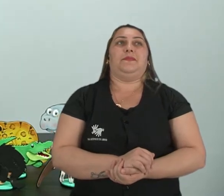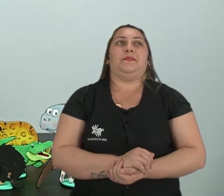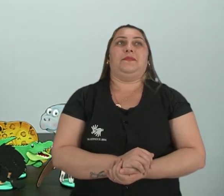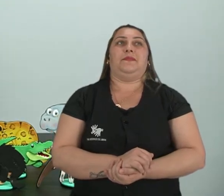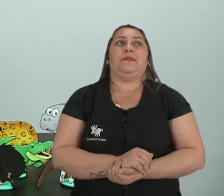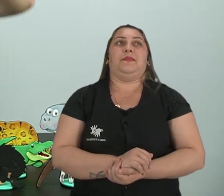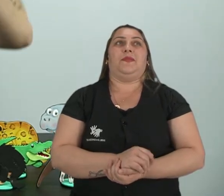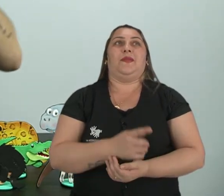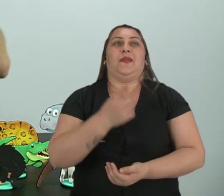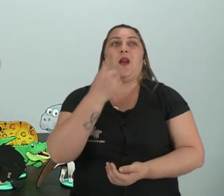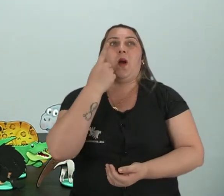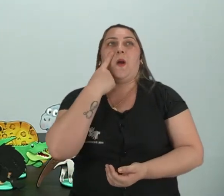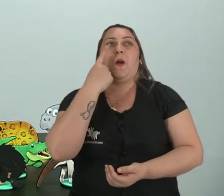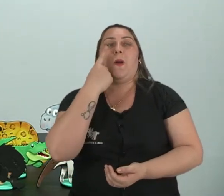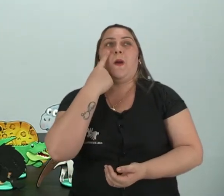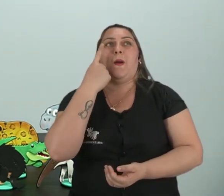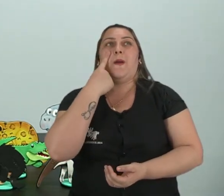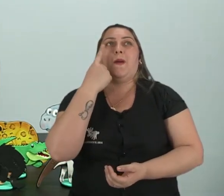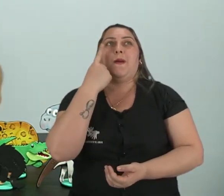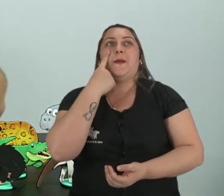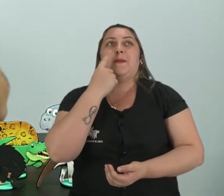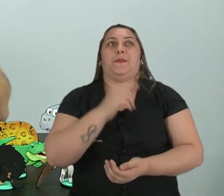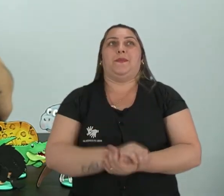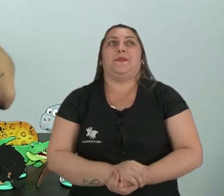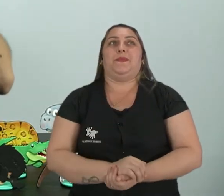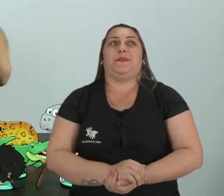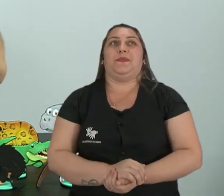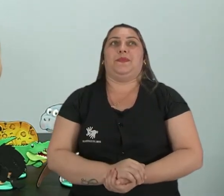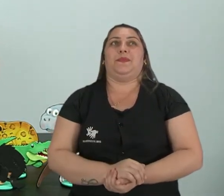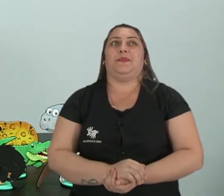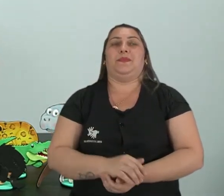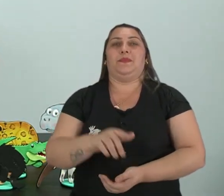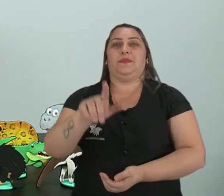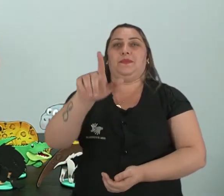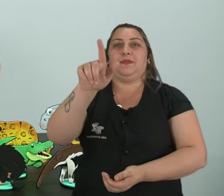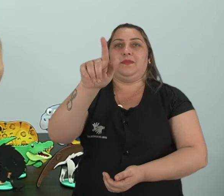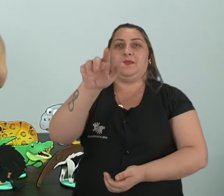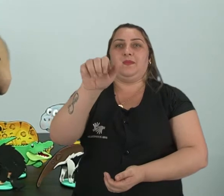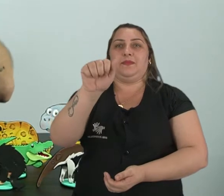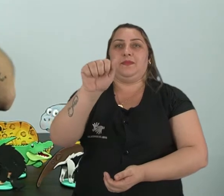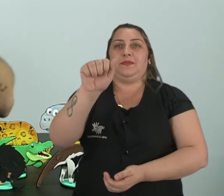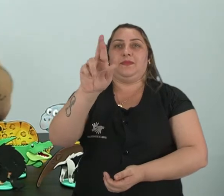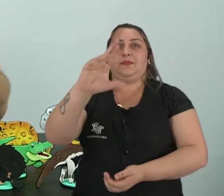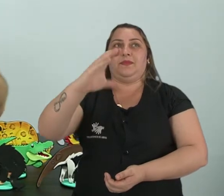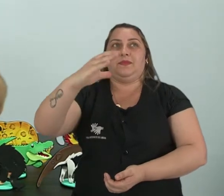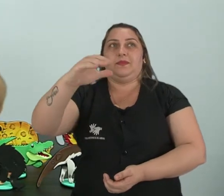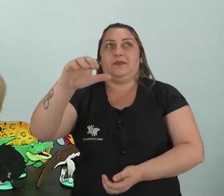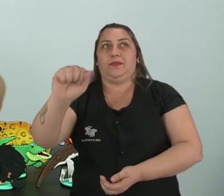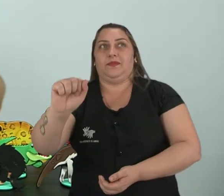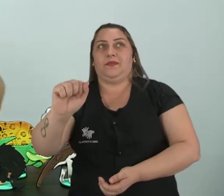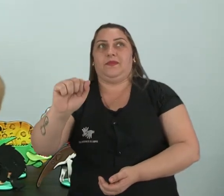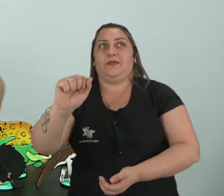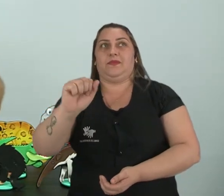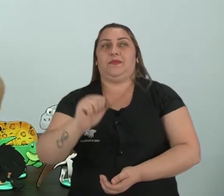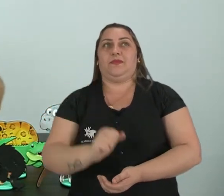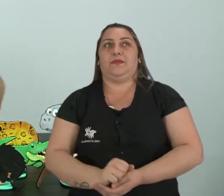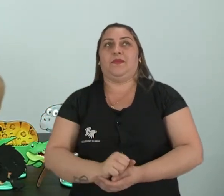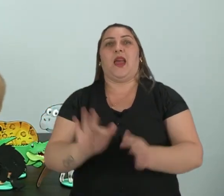Olha. É a garça. Olha que linda, ó. A garça.